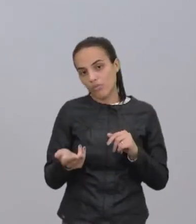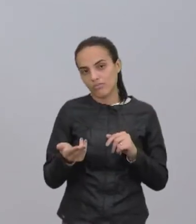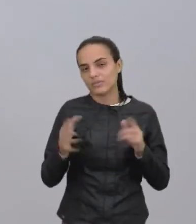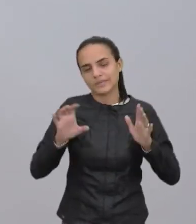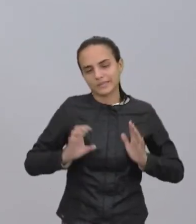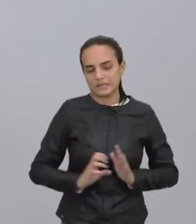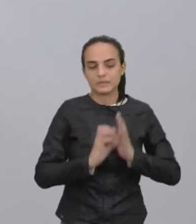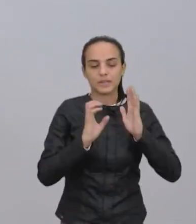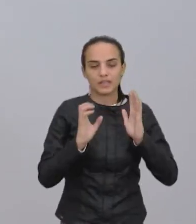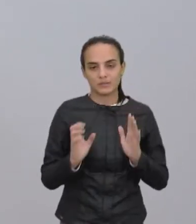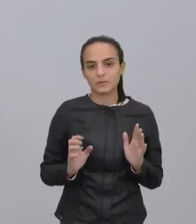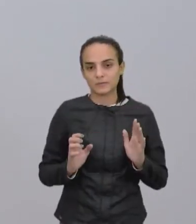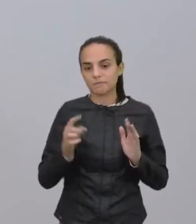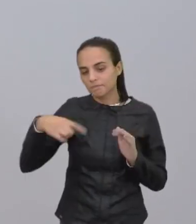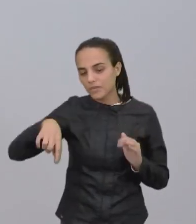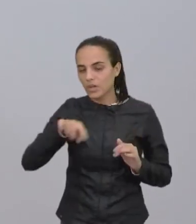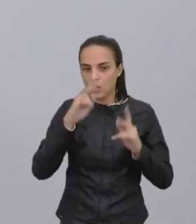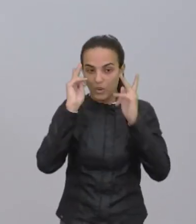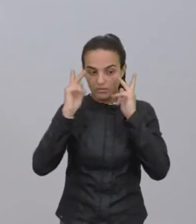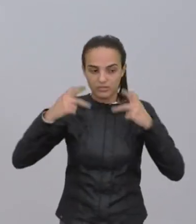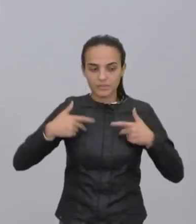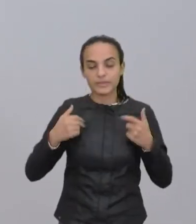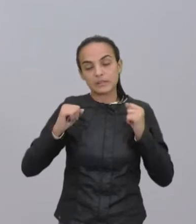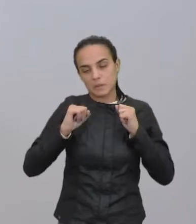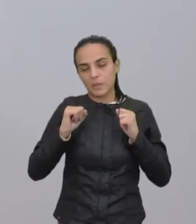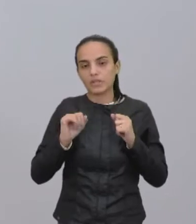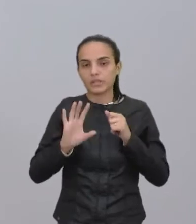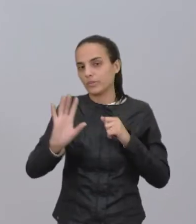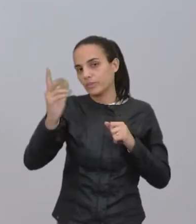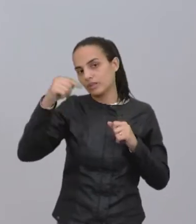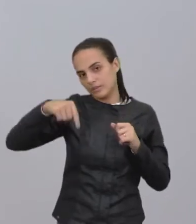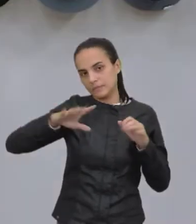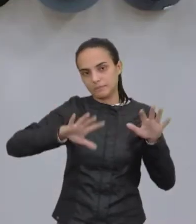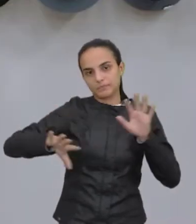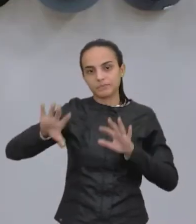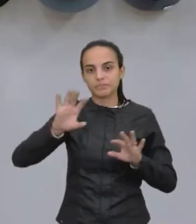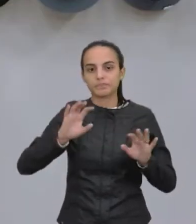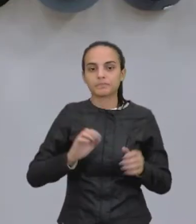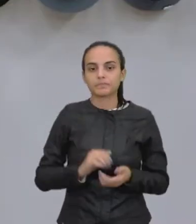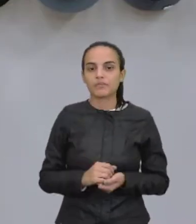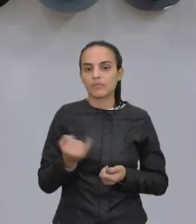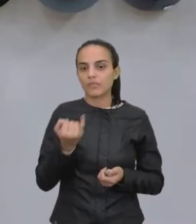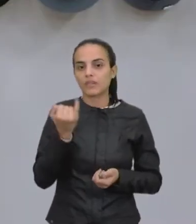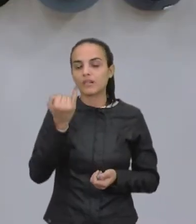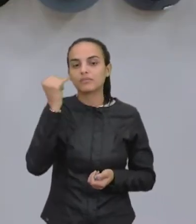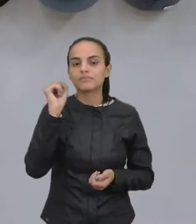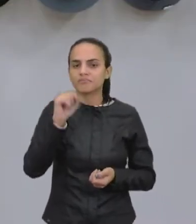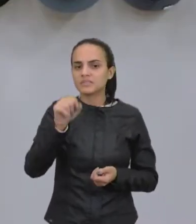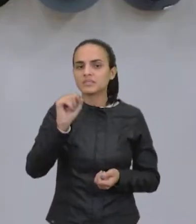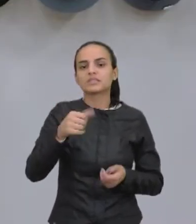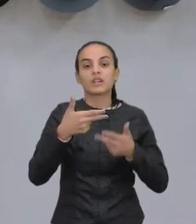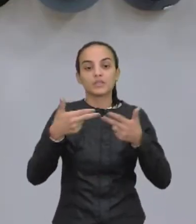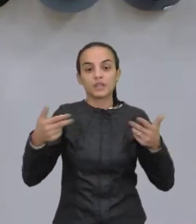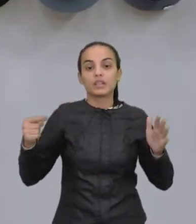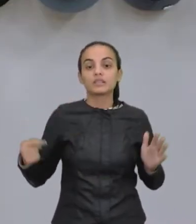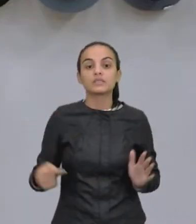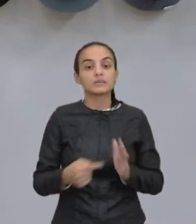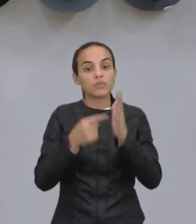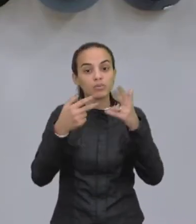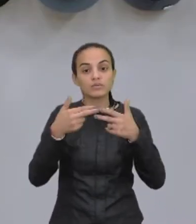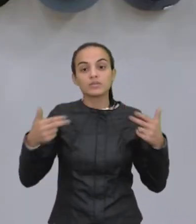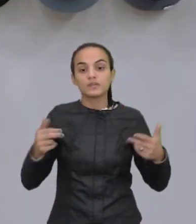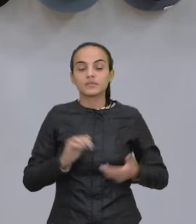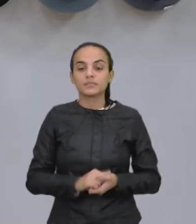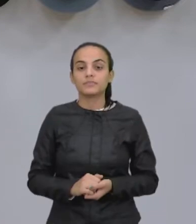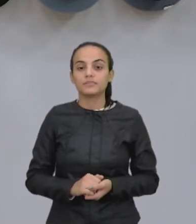impactos que nós, seres humanos, causamos no ambiente, né, então super importante, né, Evelyn? É, são diversos pontos de vista diferentes